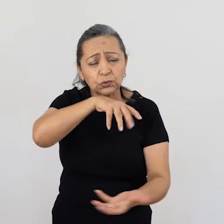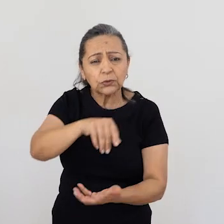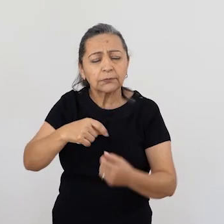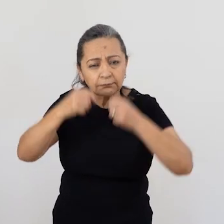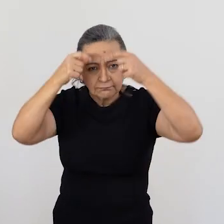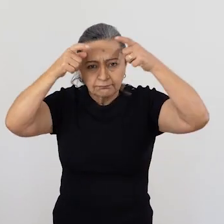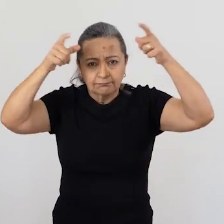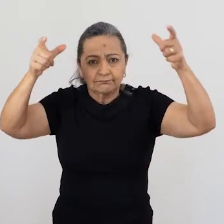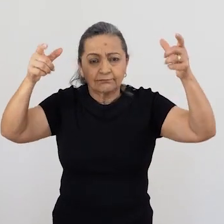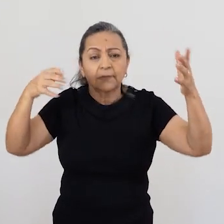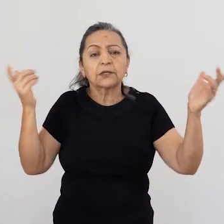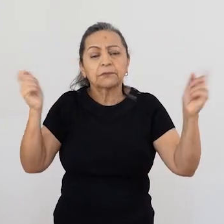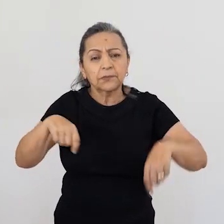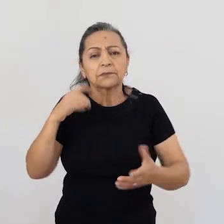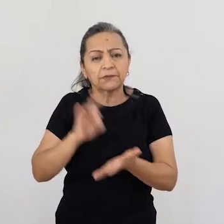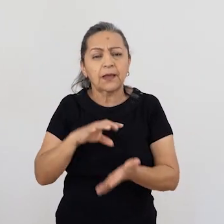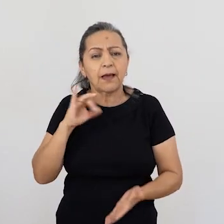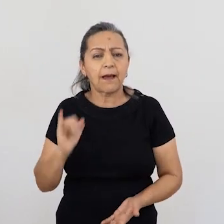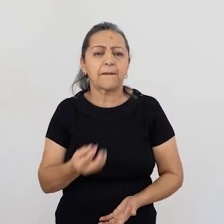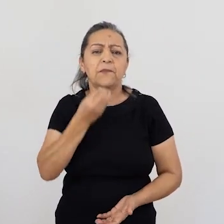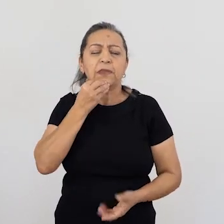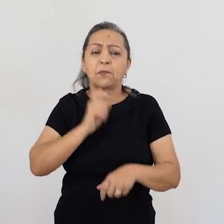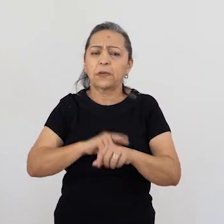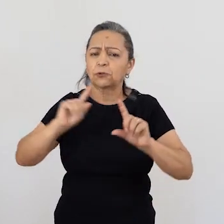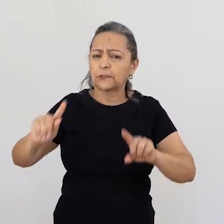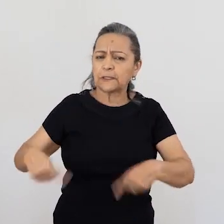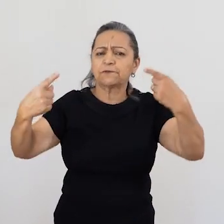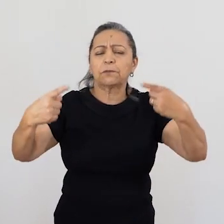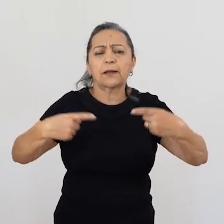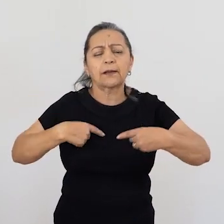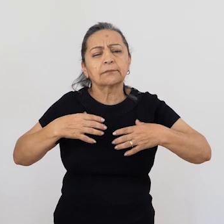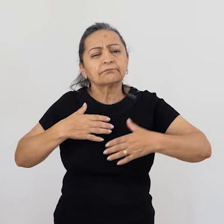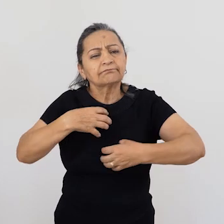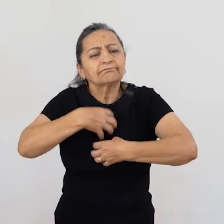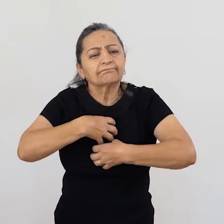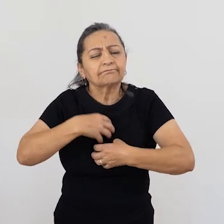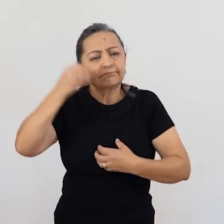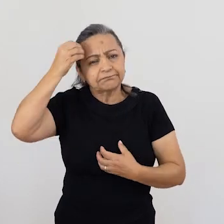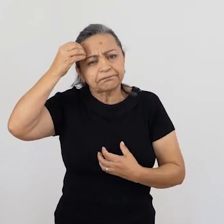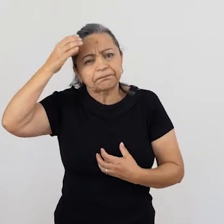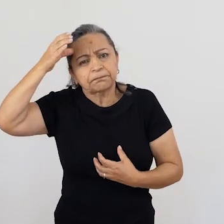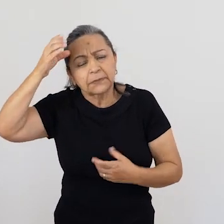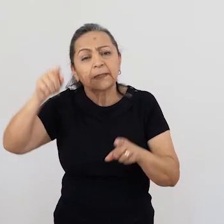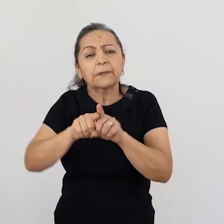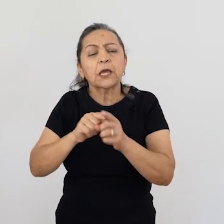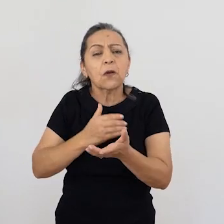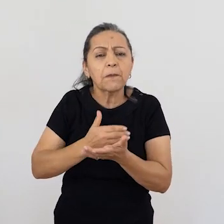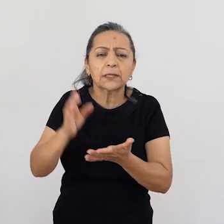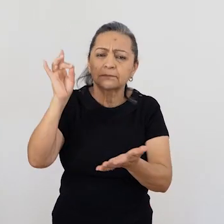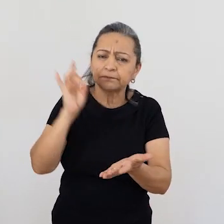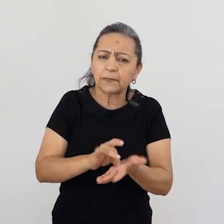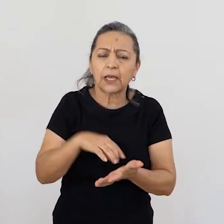de lá vem para cá. Tudo é um todo. Então, assim, que cada vez mais a humanidade expanda a sua consciência. Que a gente possa